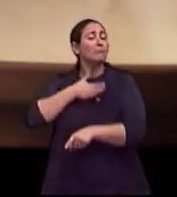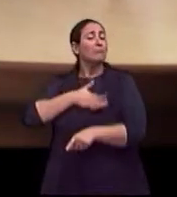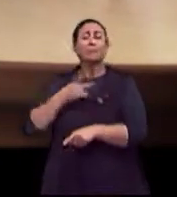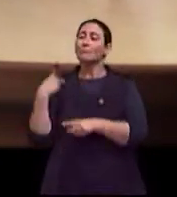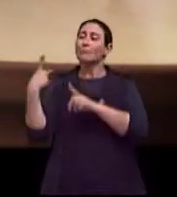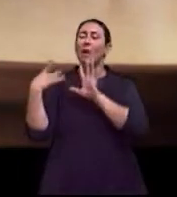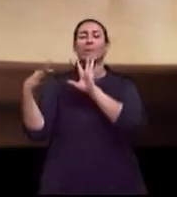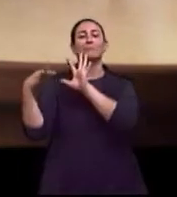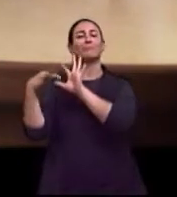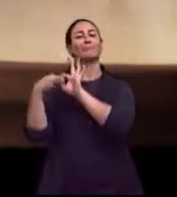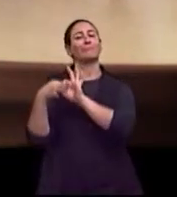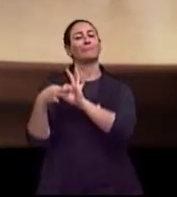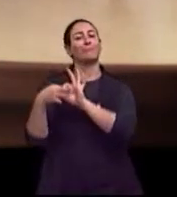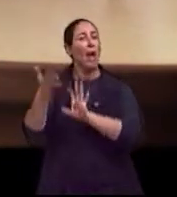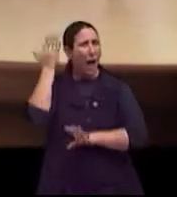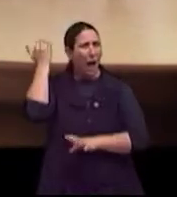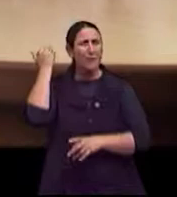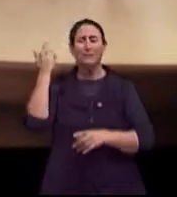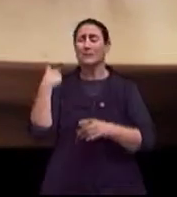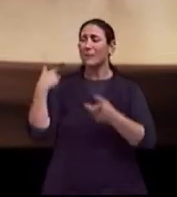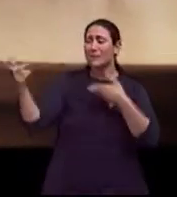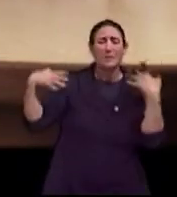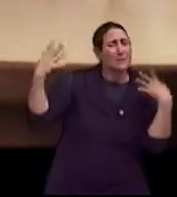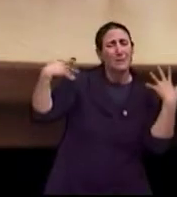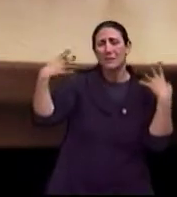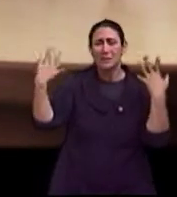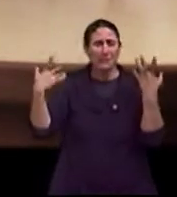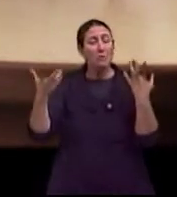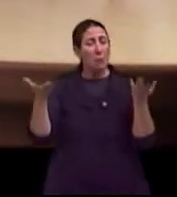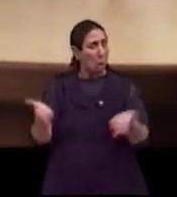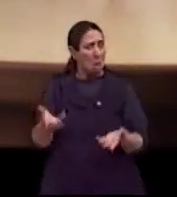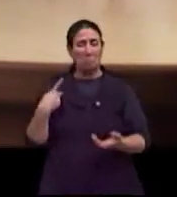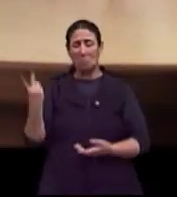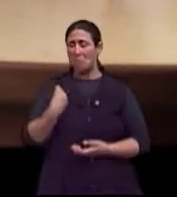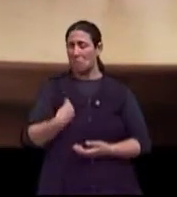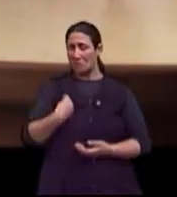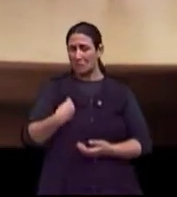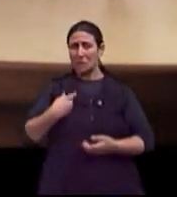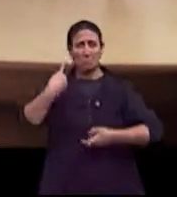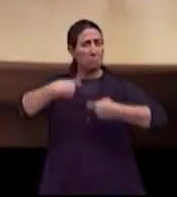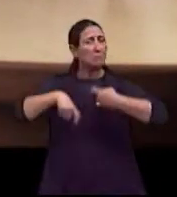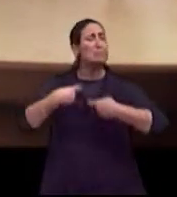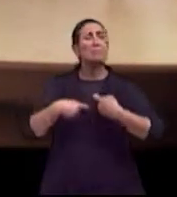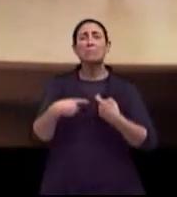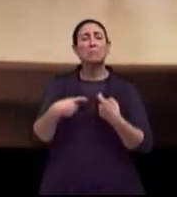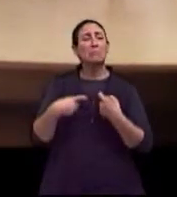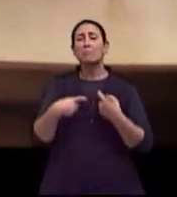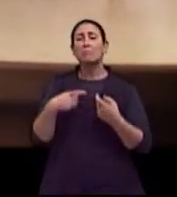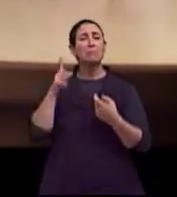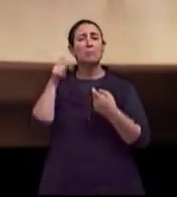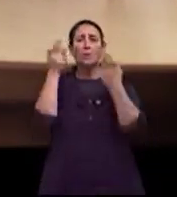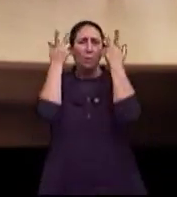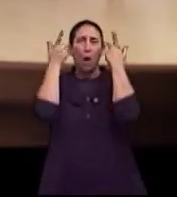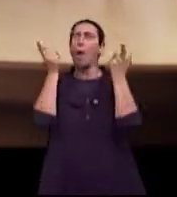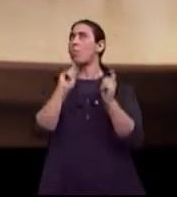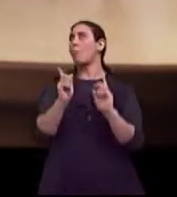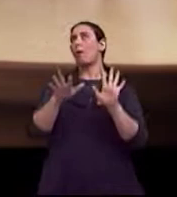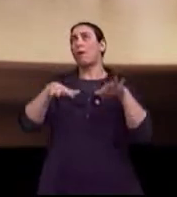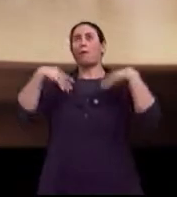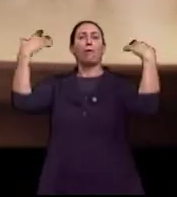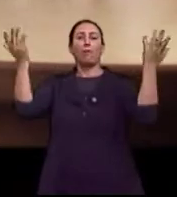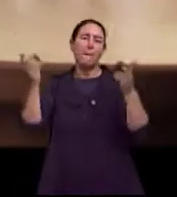a mim. Então a nossa parte sexual não é tranquila, não é, mas é tranquila,